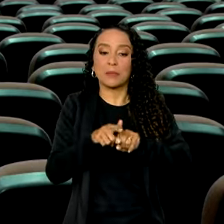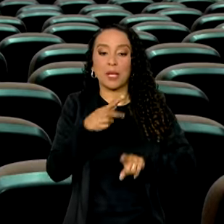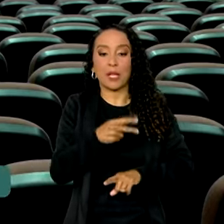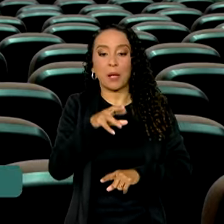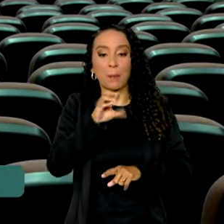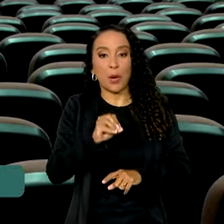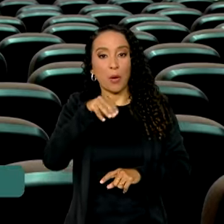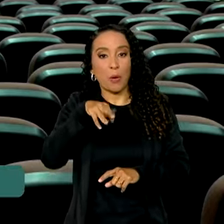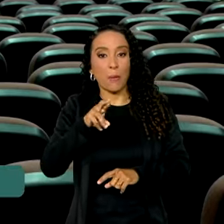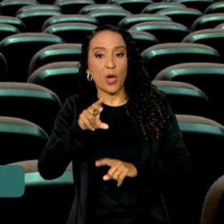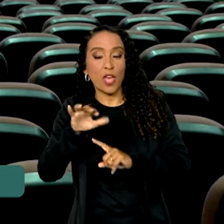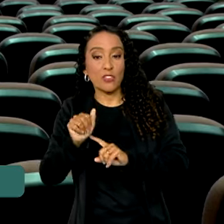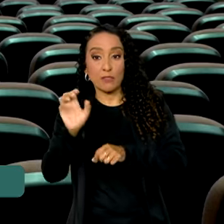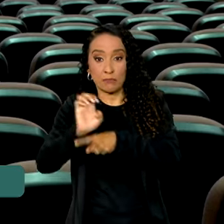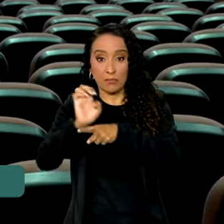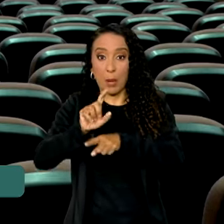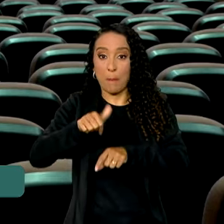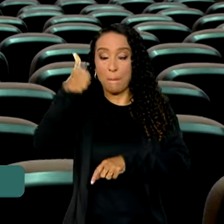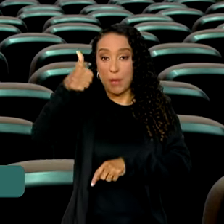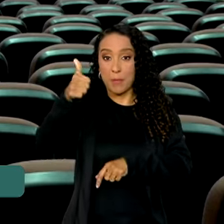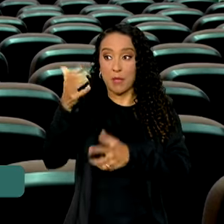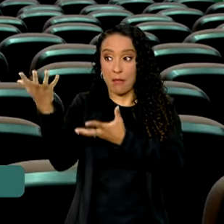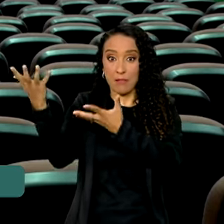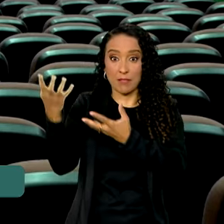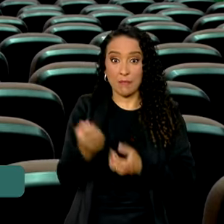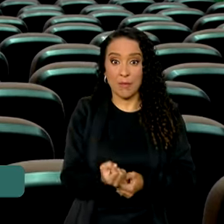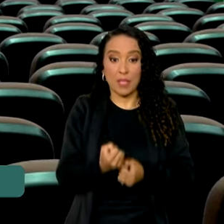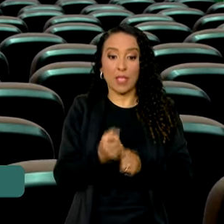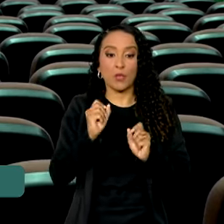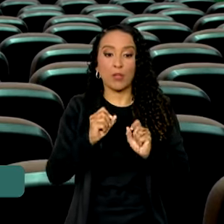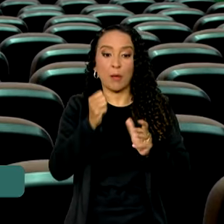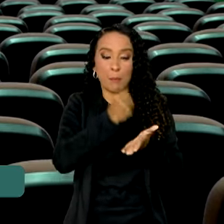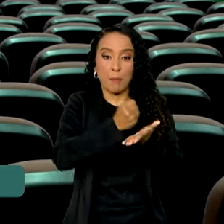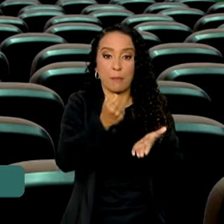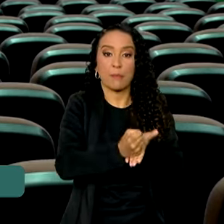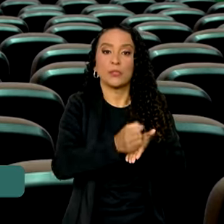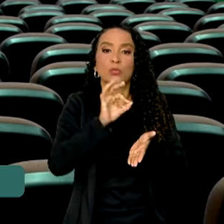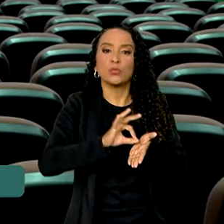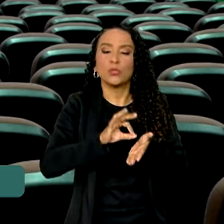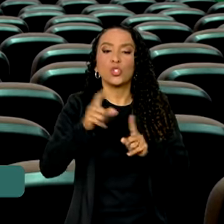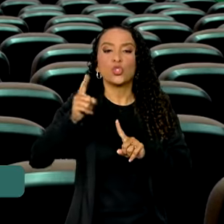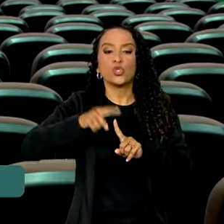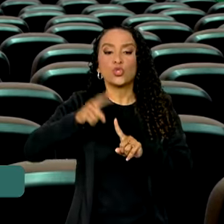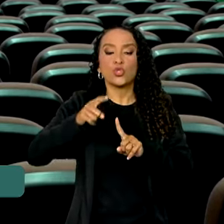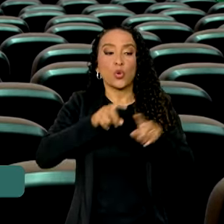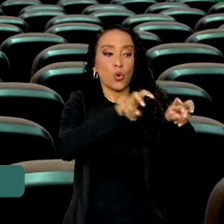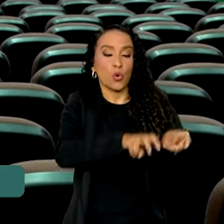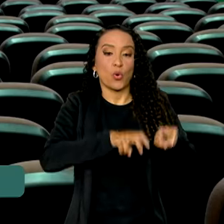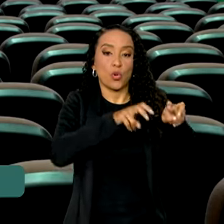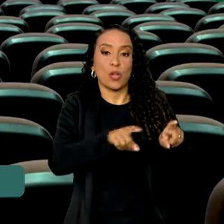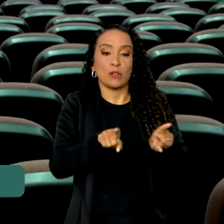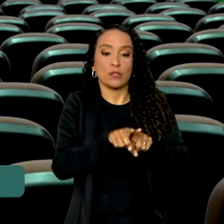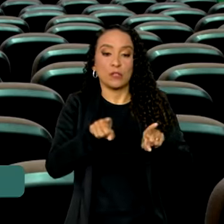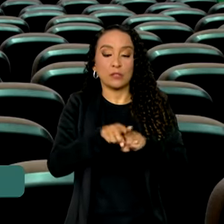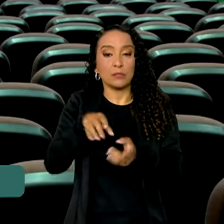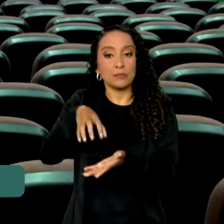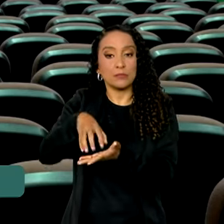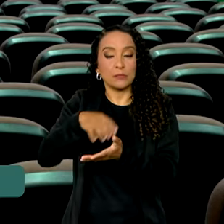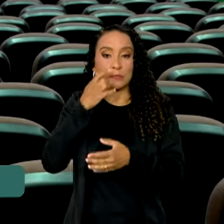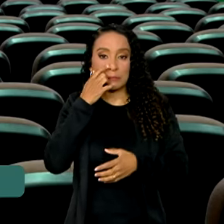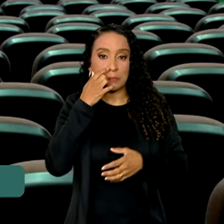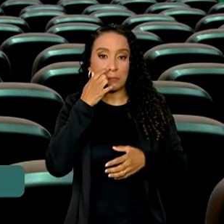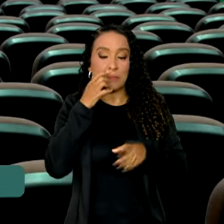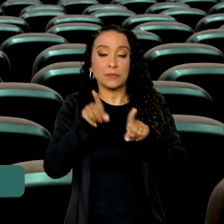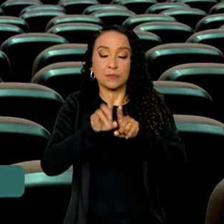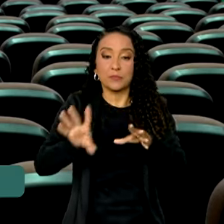Moradia. O Estado é o primeiro a receber contratações das modalidades rural e entidades. E